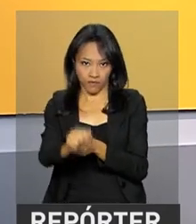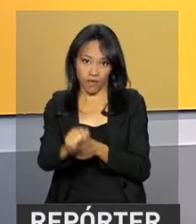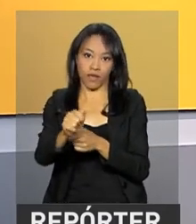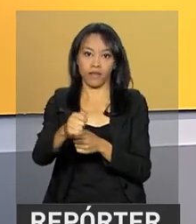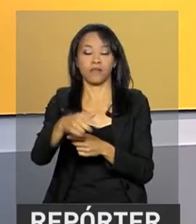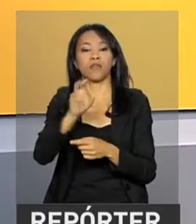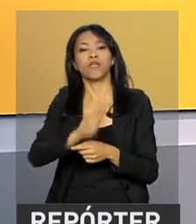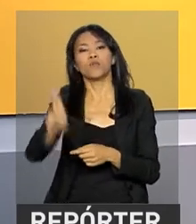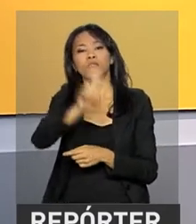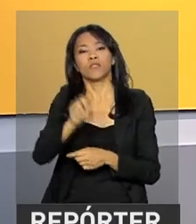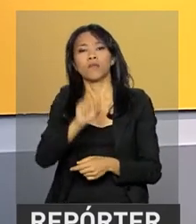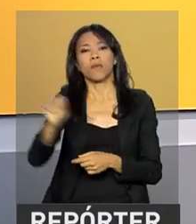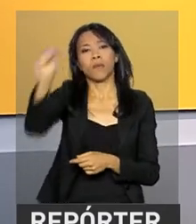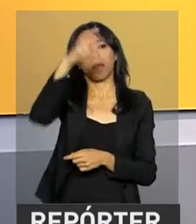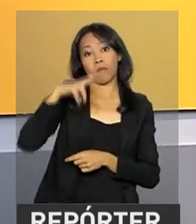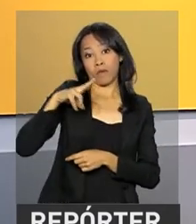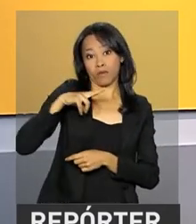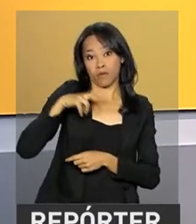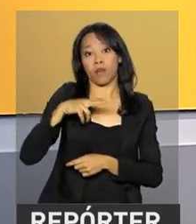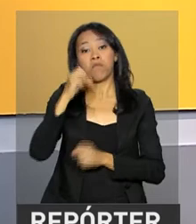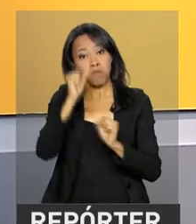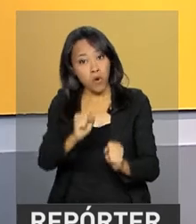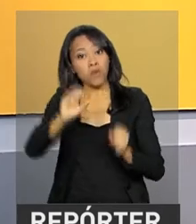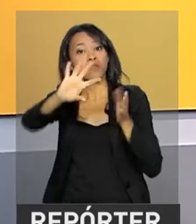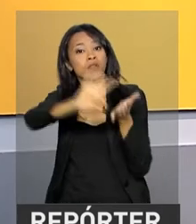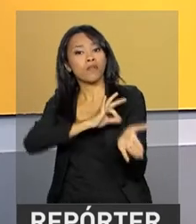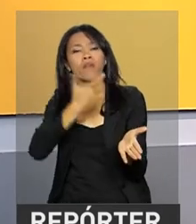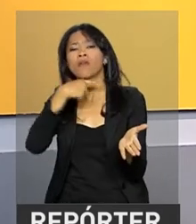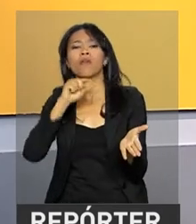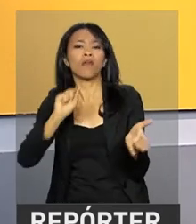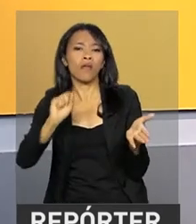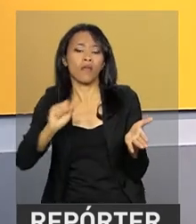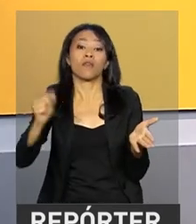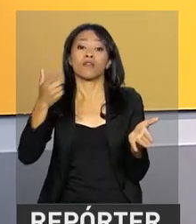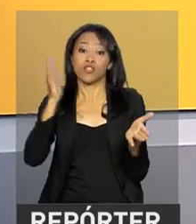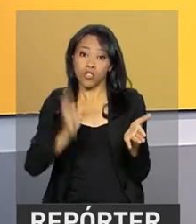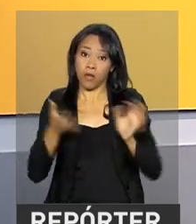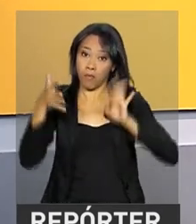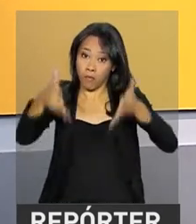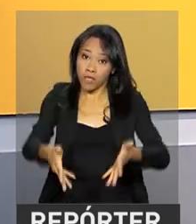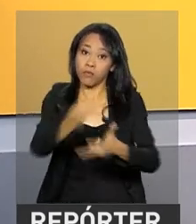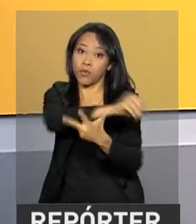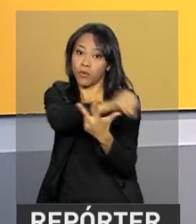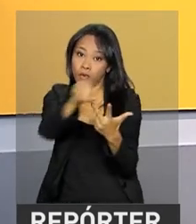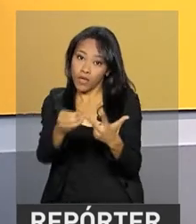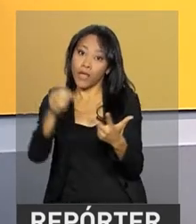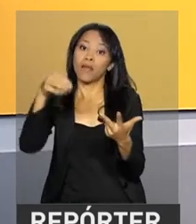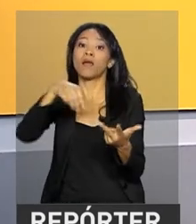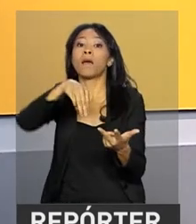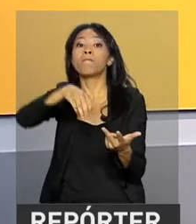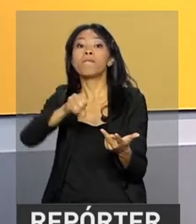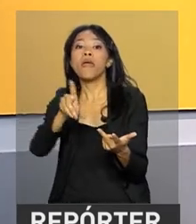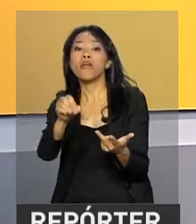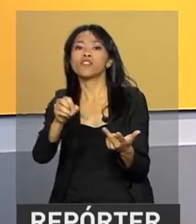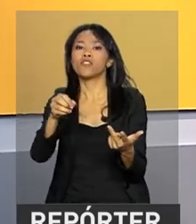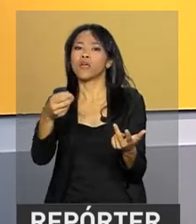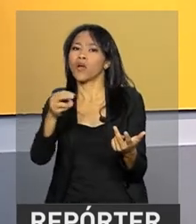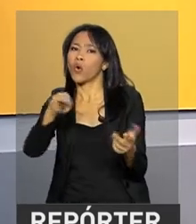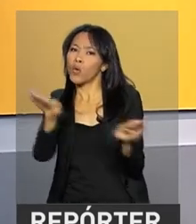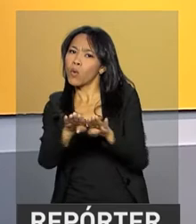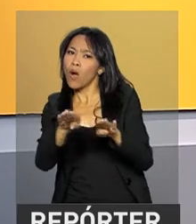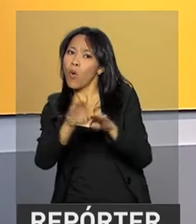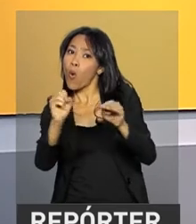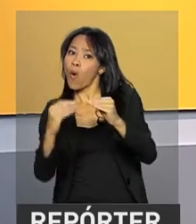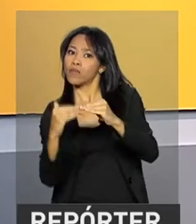instituições privadas. Podem se inscrever os alunos que tenham participado do Enem com média das notas igual ou